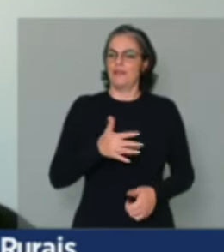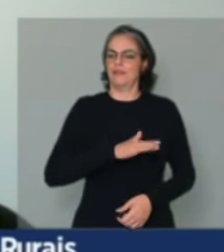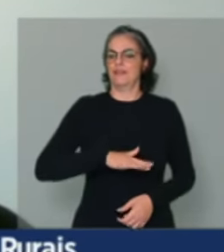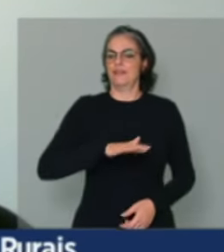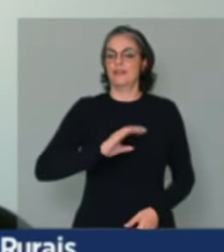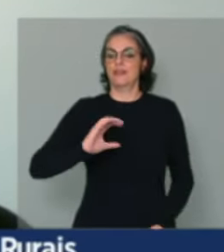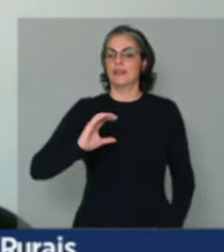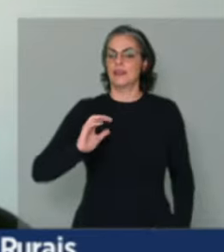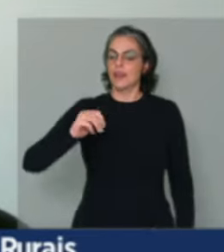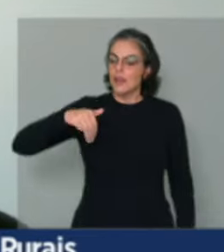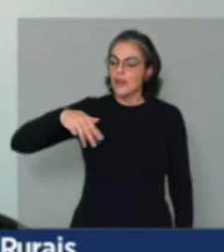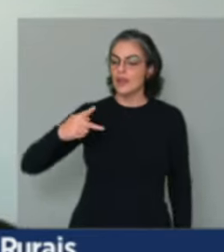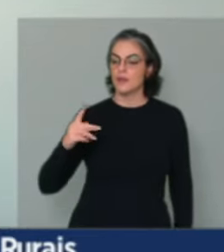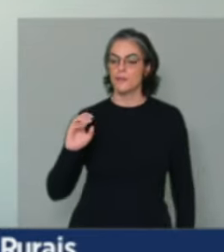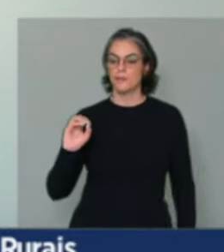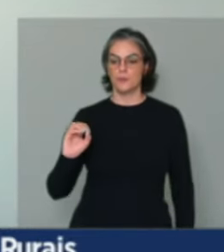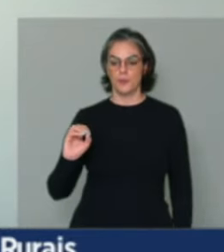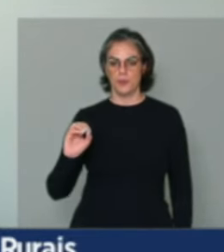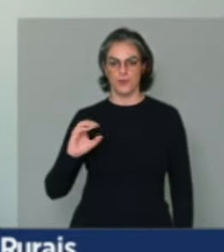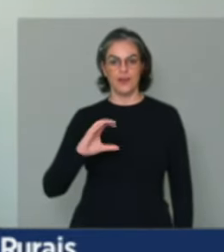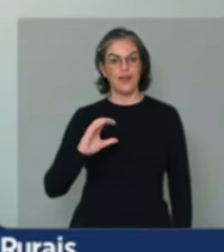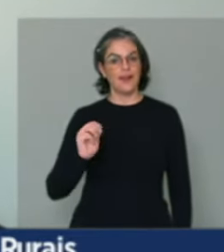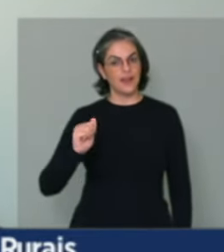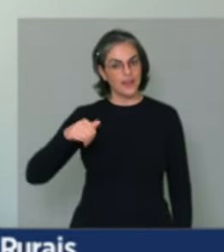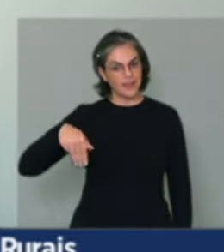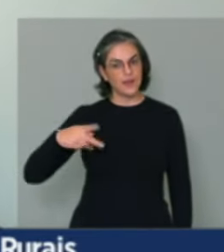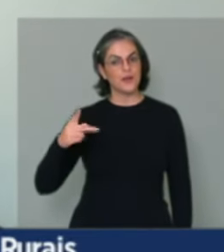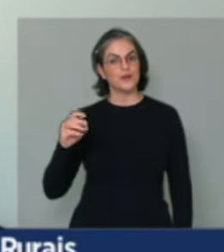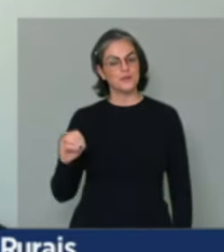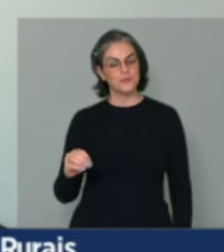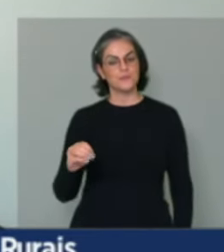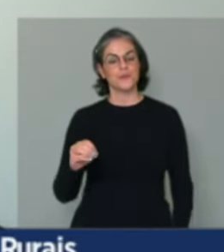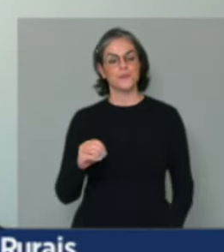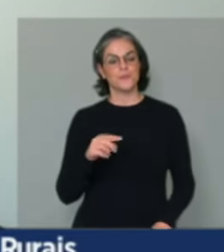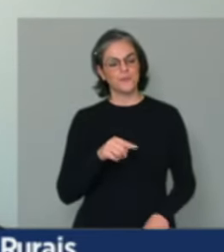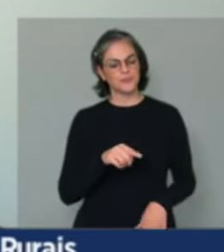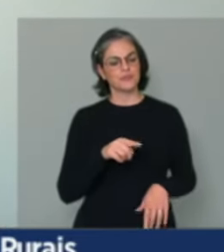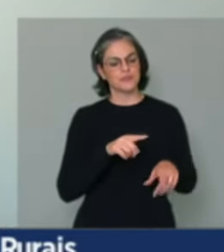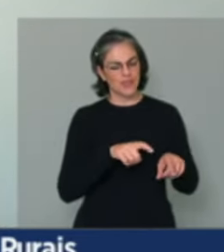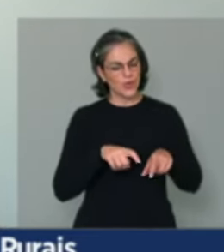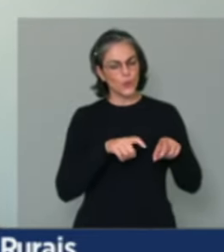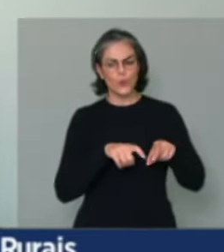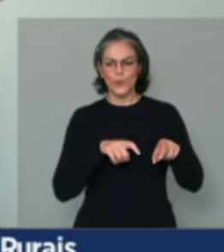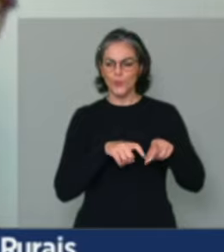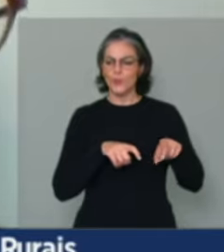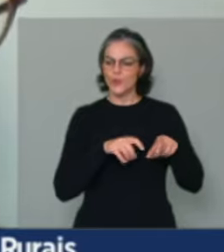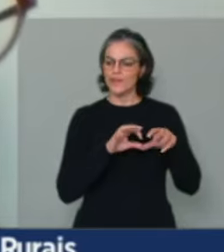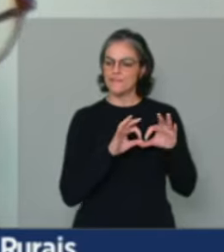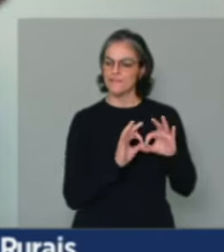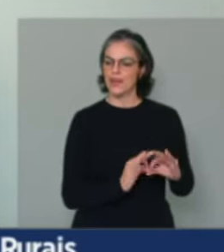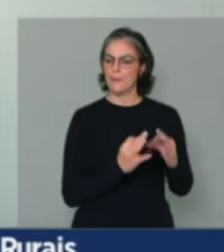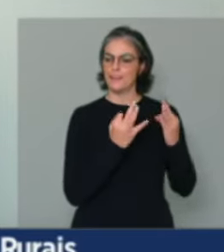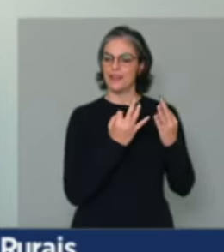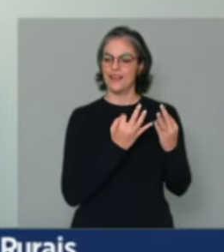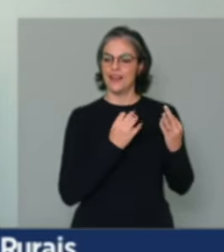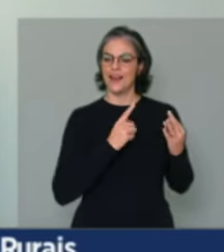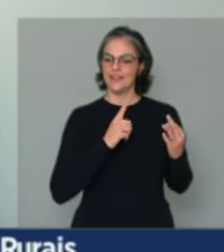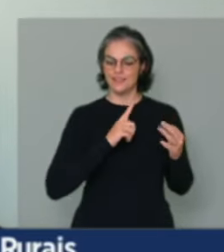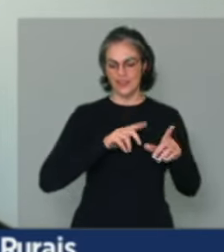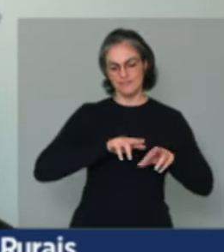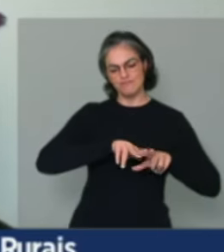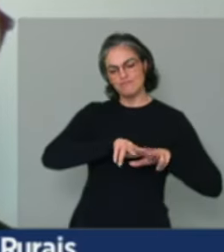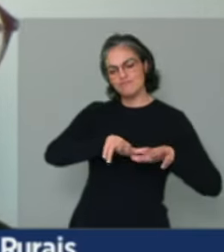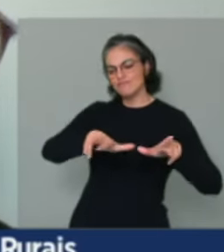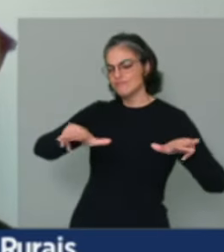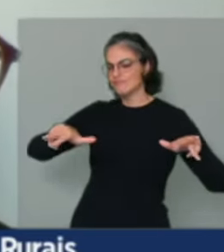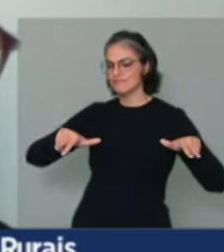agricultura familiar, nós estamos falando de agricultura familiar que ela é plural, que ela é diversa e que ela tem o campo como lugar de vida